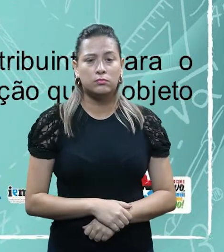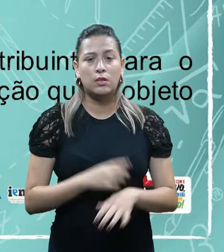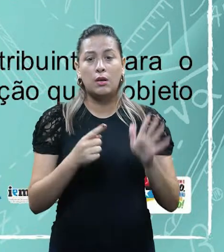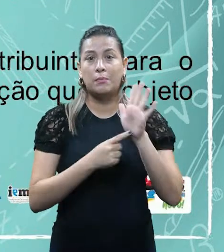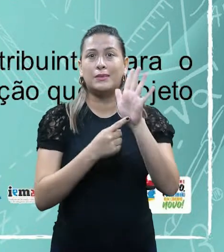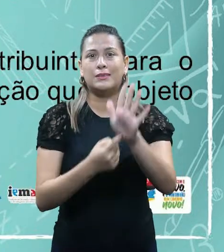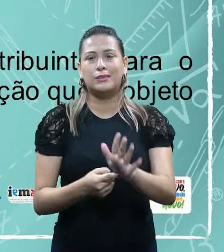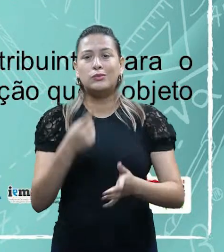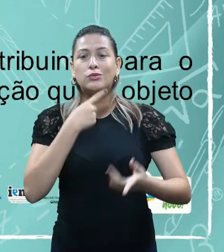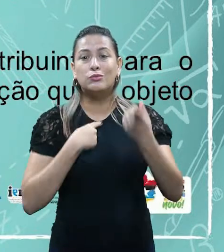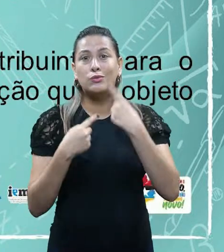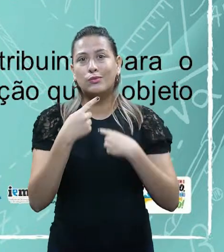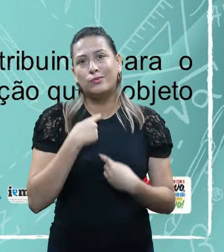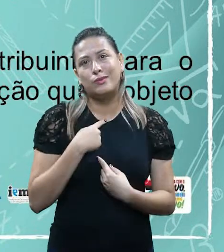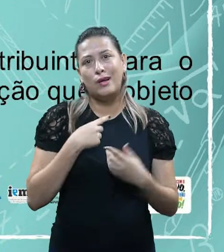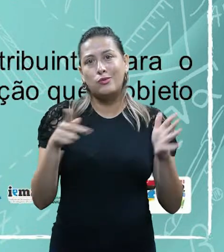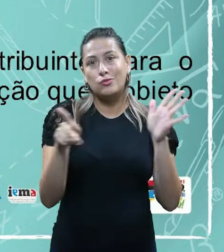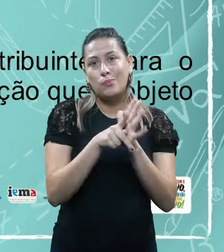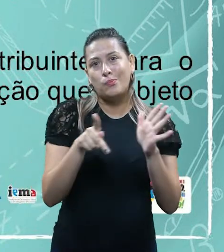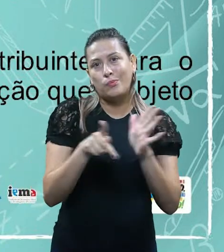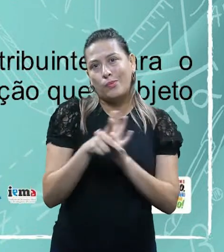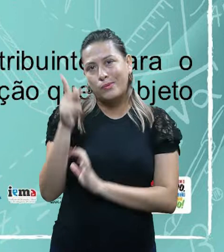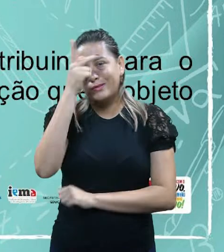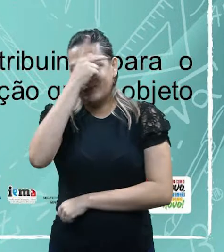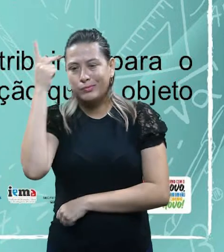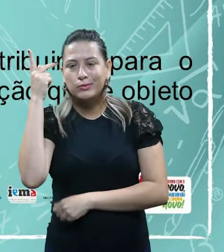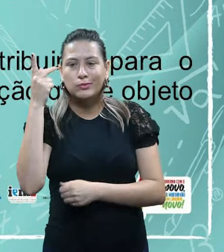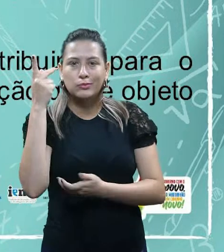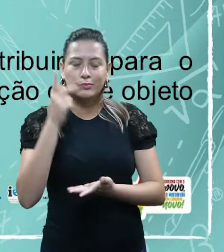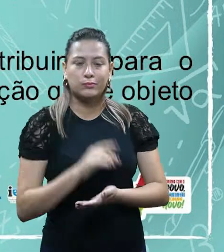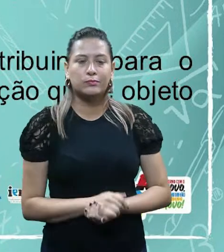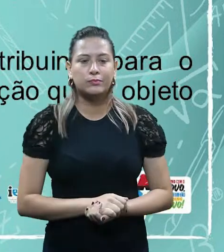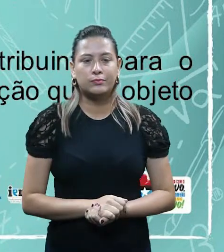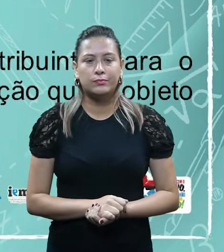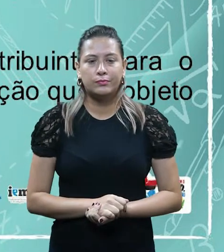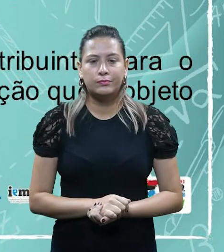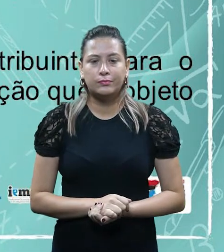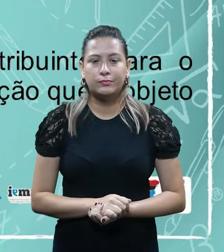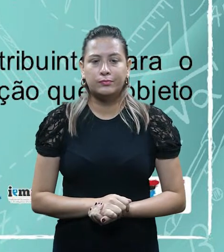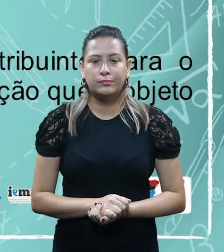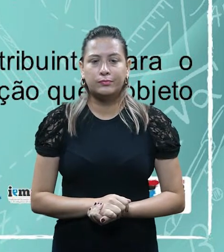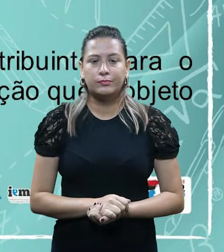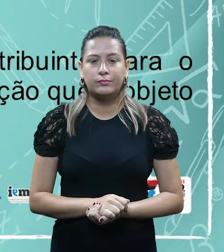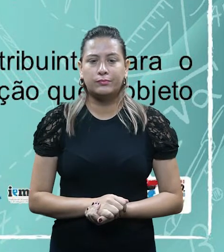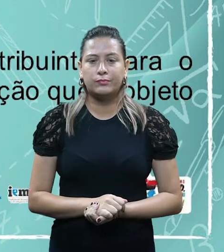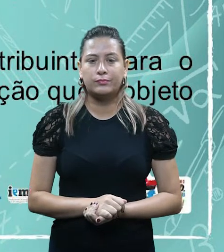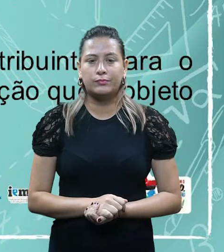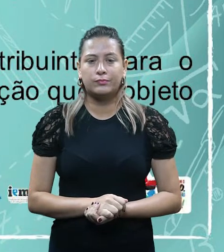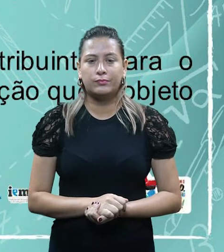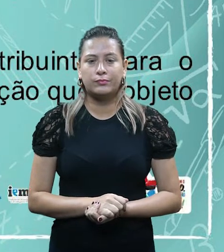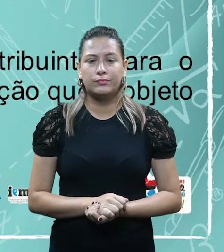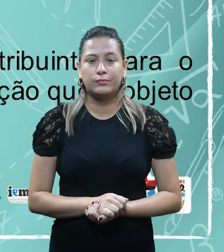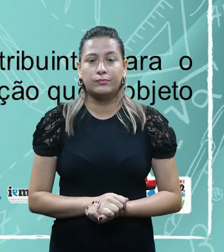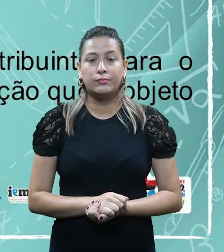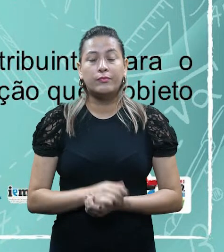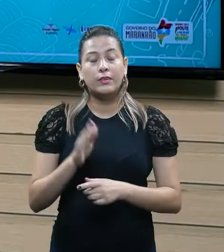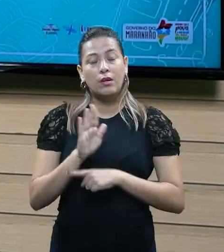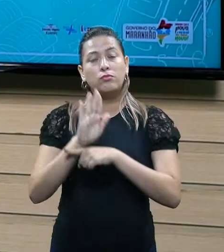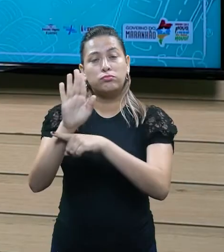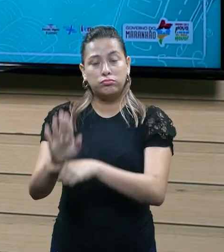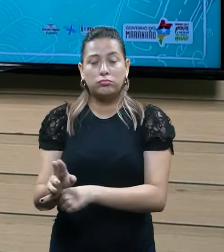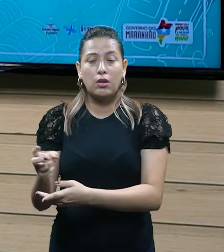vontade do contribuinte, né? Para o surgimento da contribuição tributária.